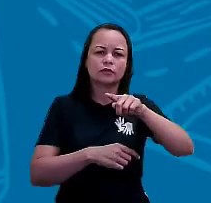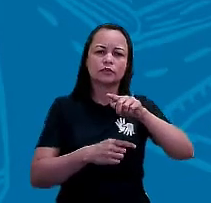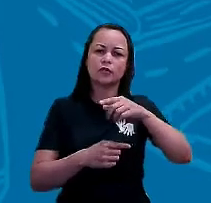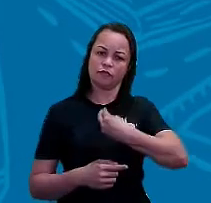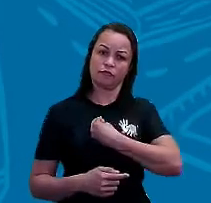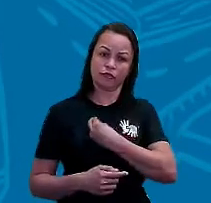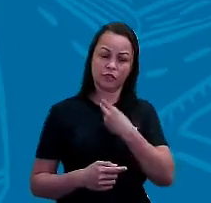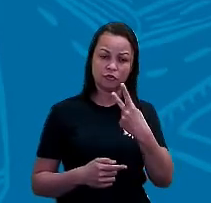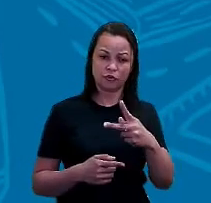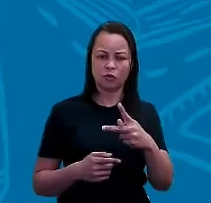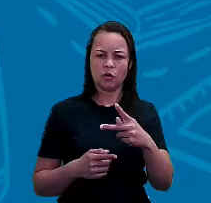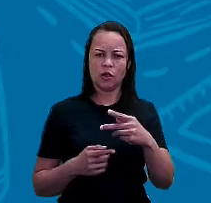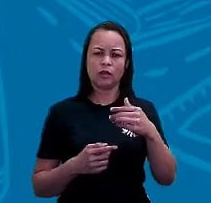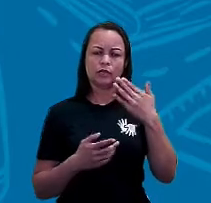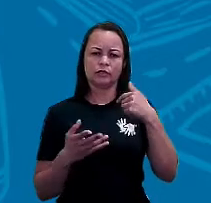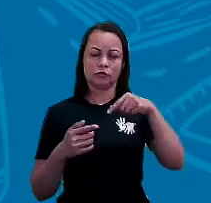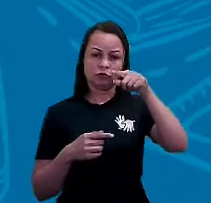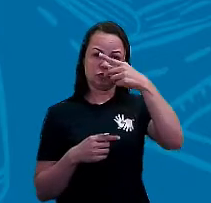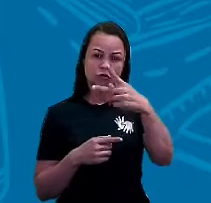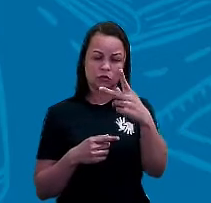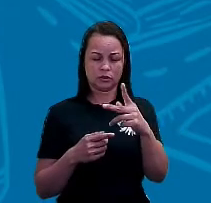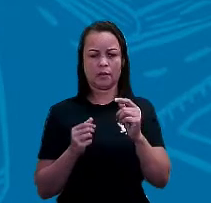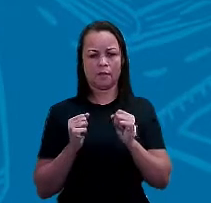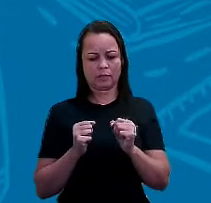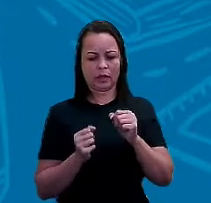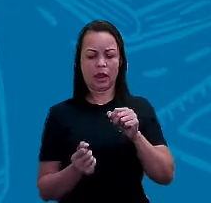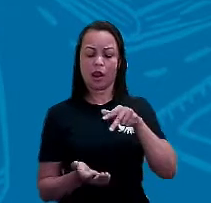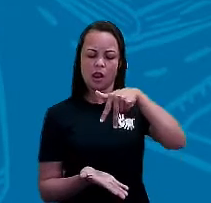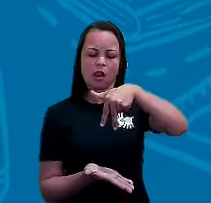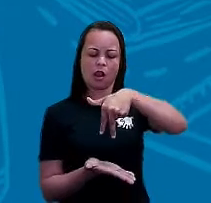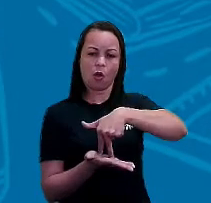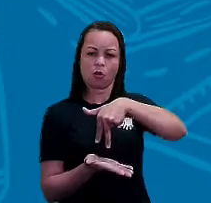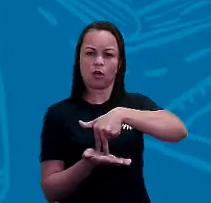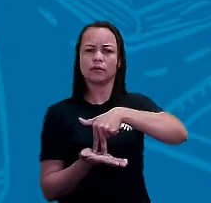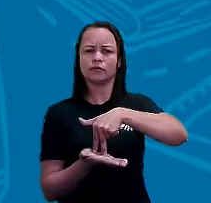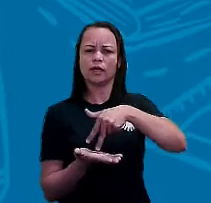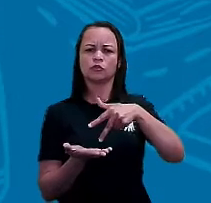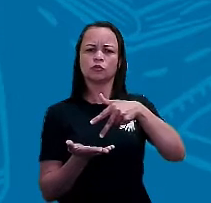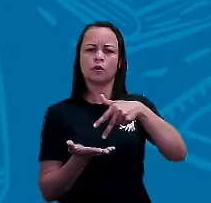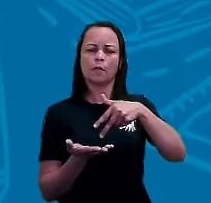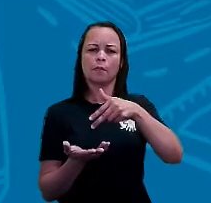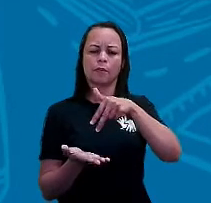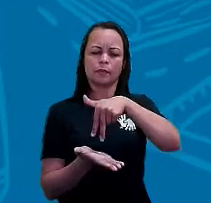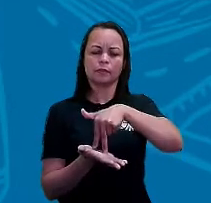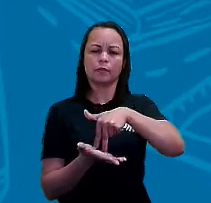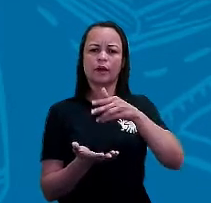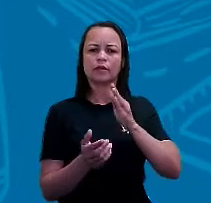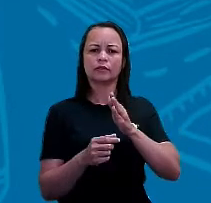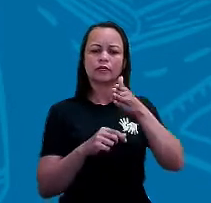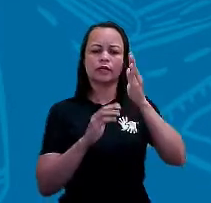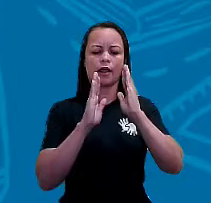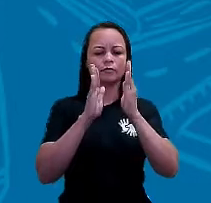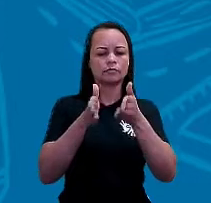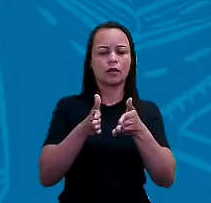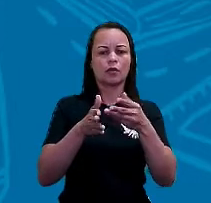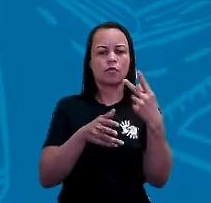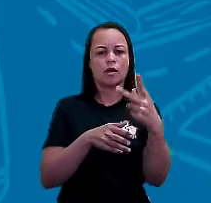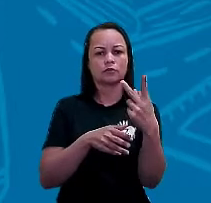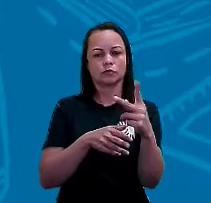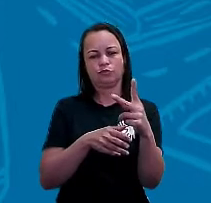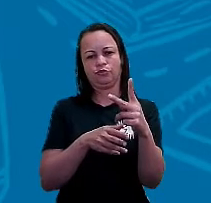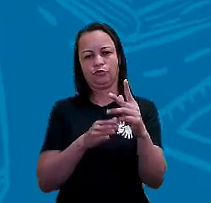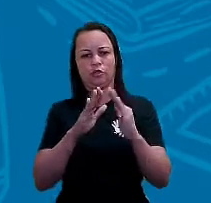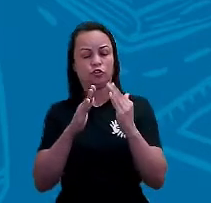identificar a partir de onde você está localizado aí na sua casa para que direção a sua escola fica, tá certo?